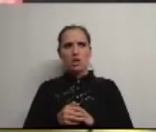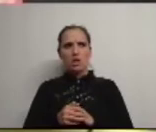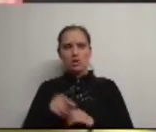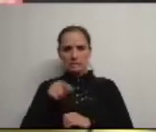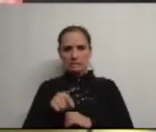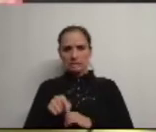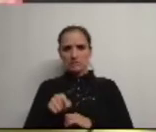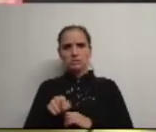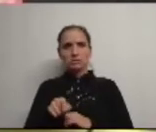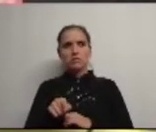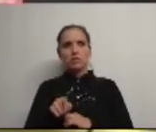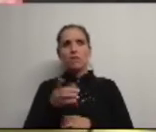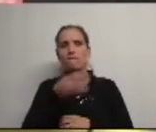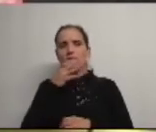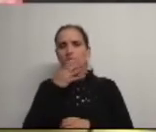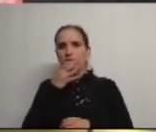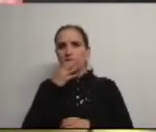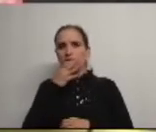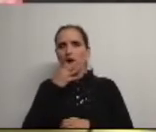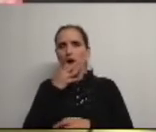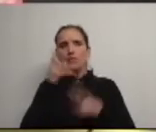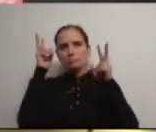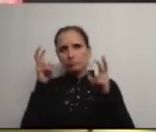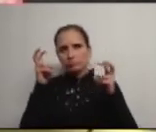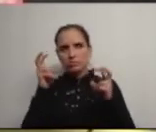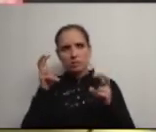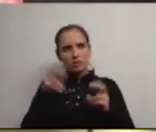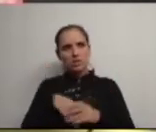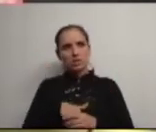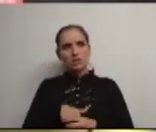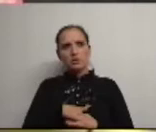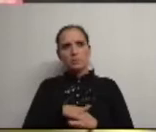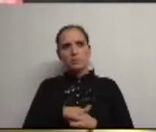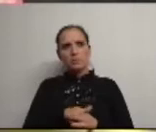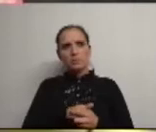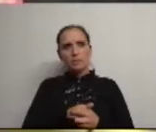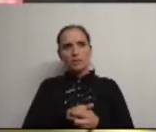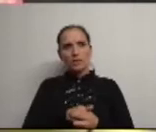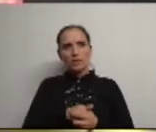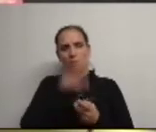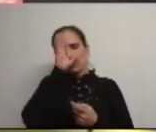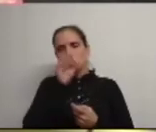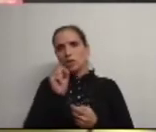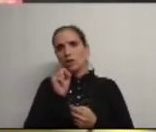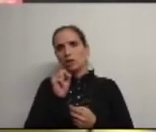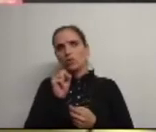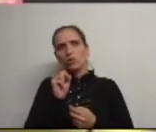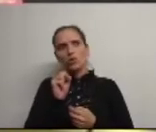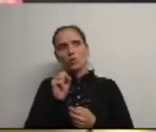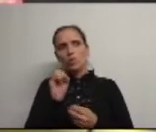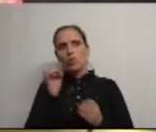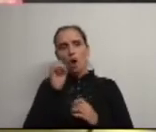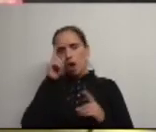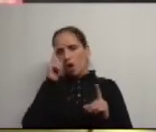aquilo que tem sido falado em termos de ministério é que não é